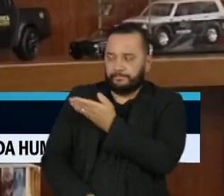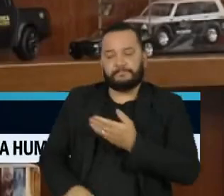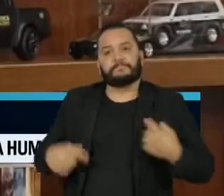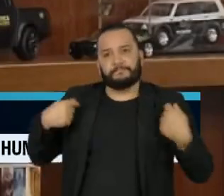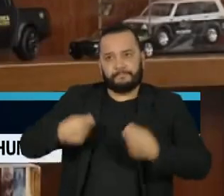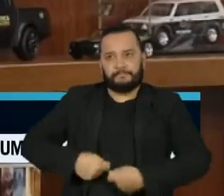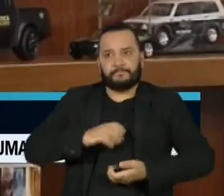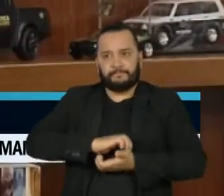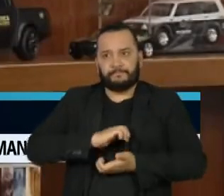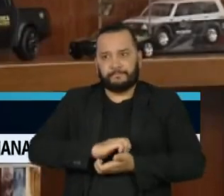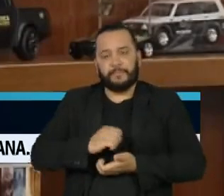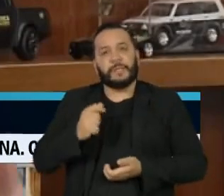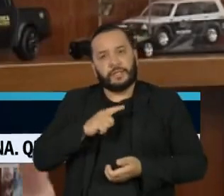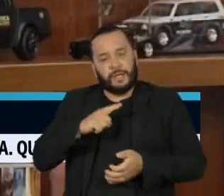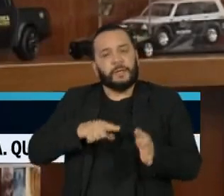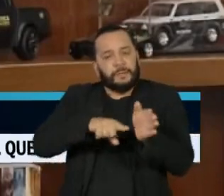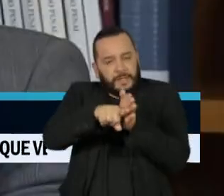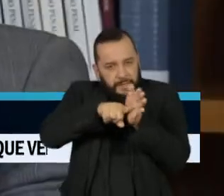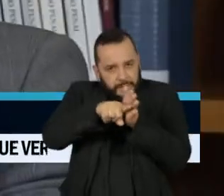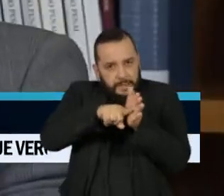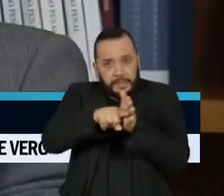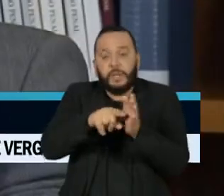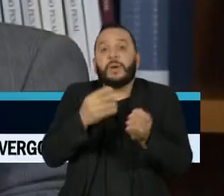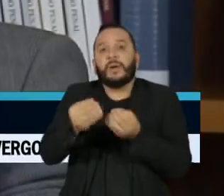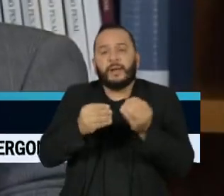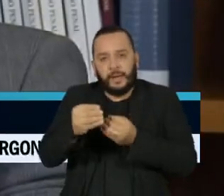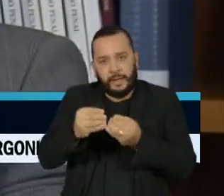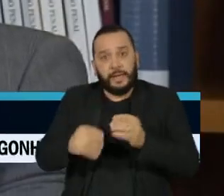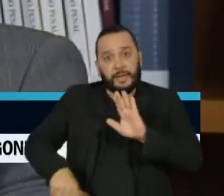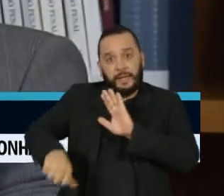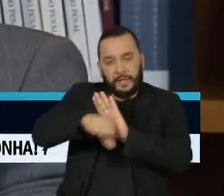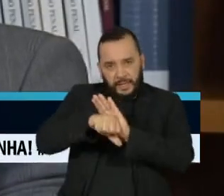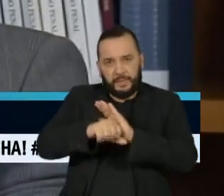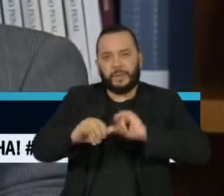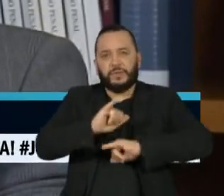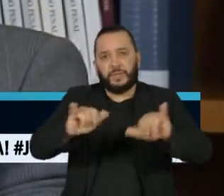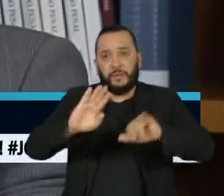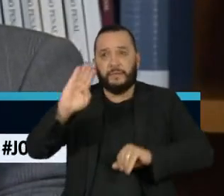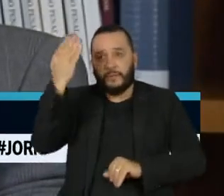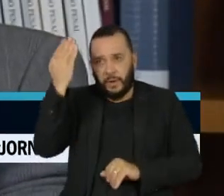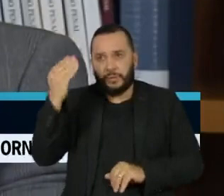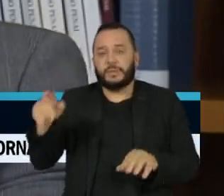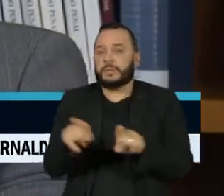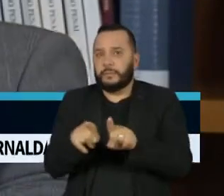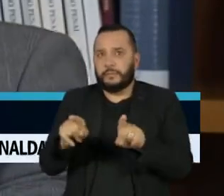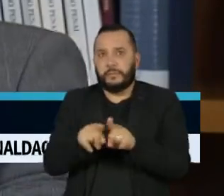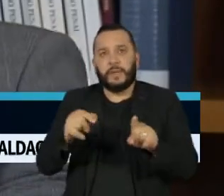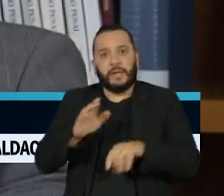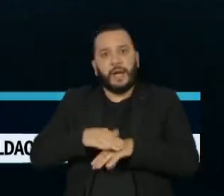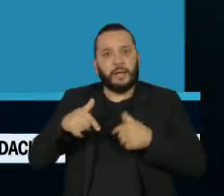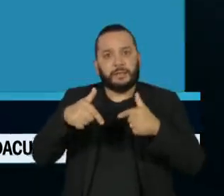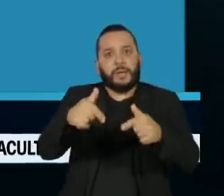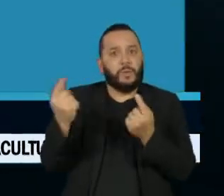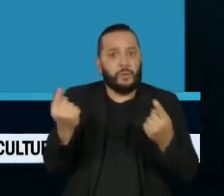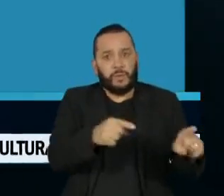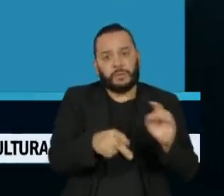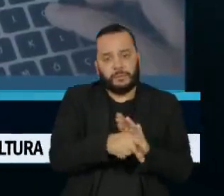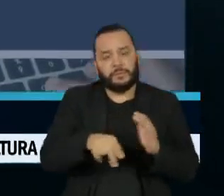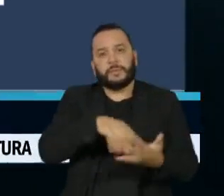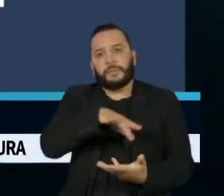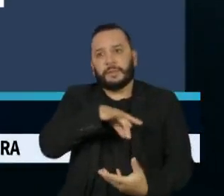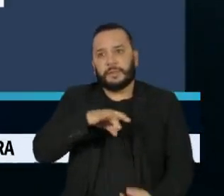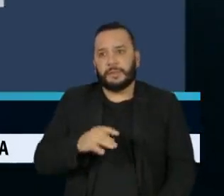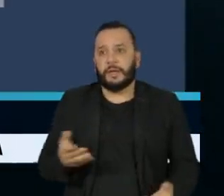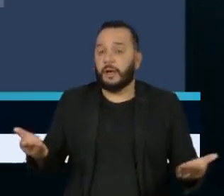no inquérito de milícias digitais que concentra os casos das fake news e atos antidemocráticos. Em nota,